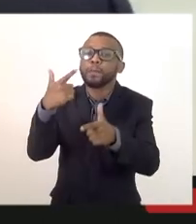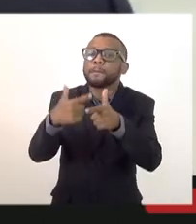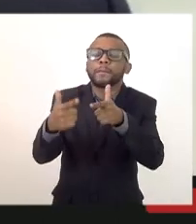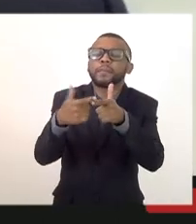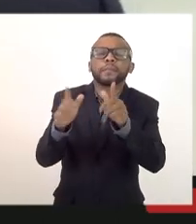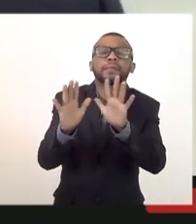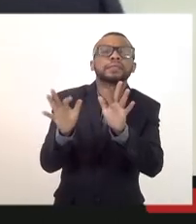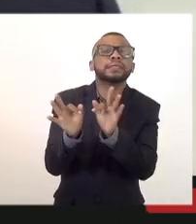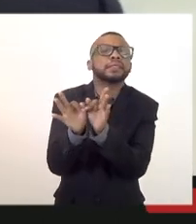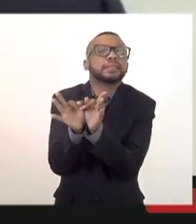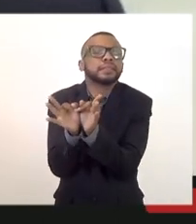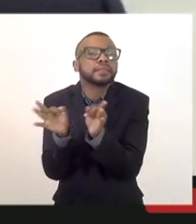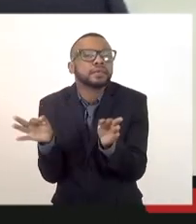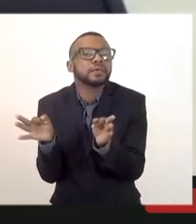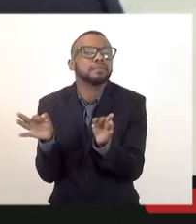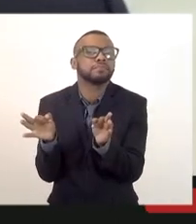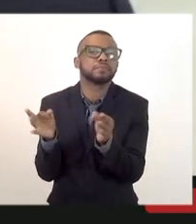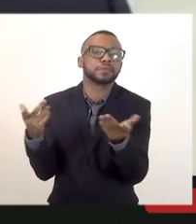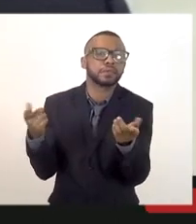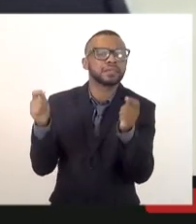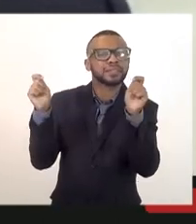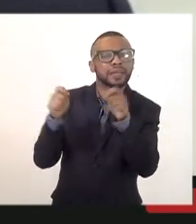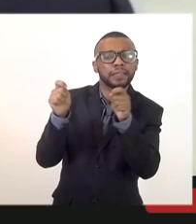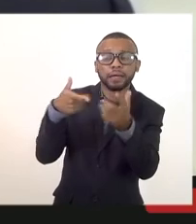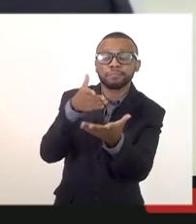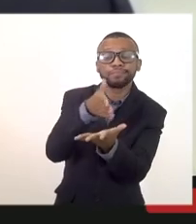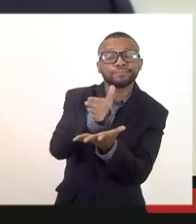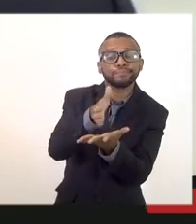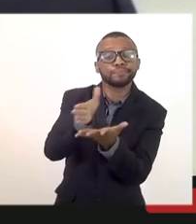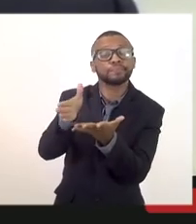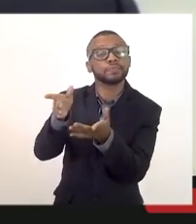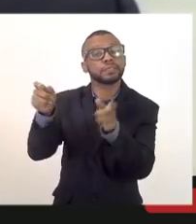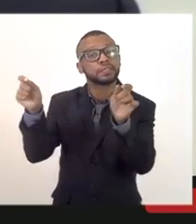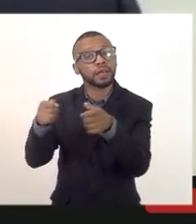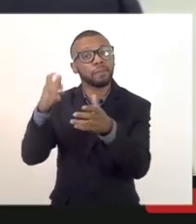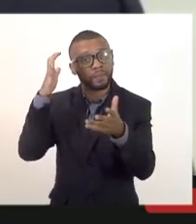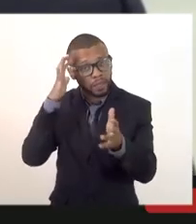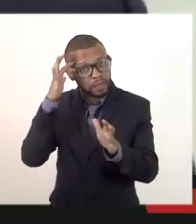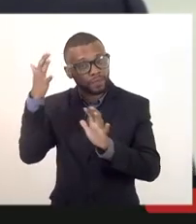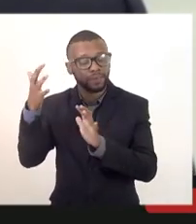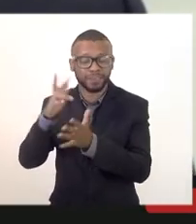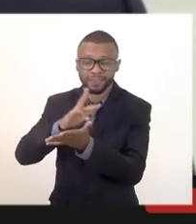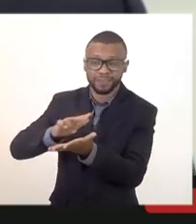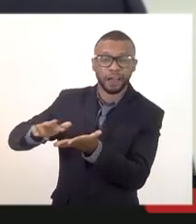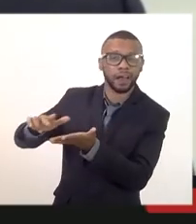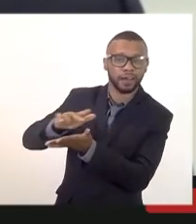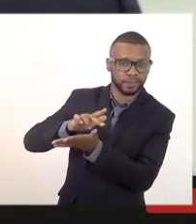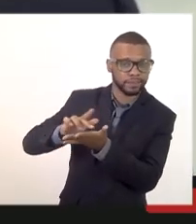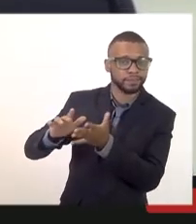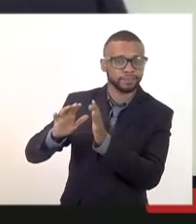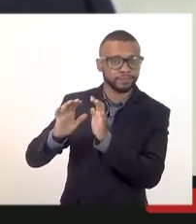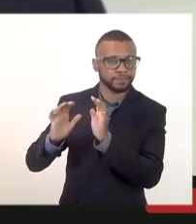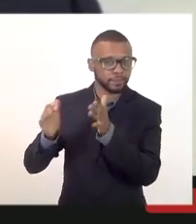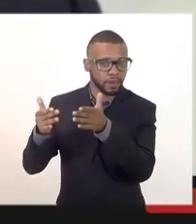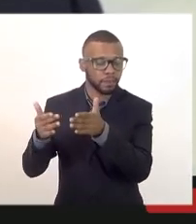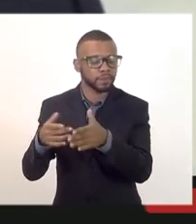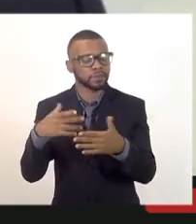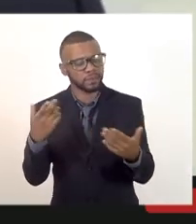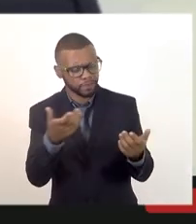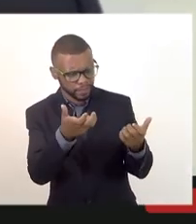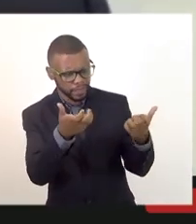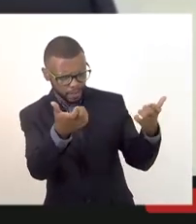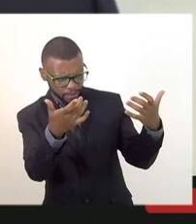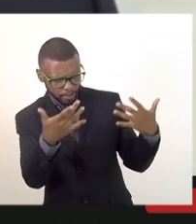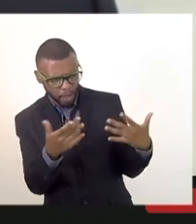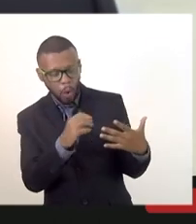que tem mais horizonte de resolução então vou coronel Leandro vossa excelência prefere ir falando ou